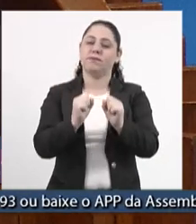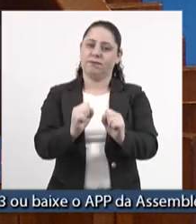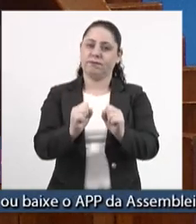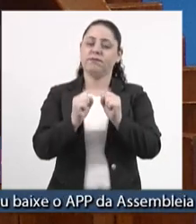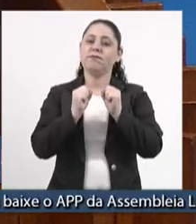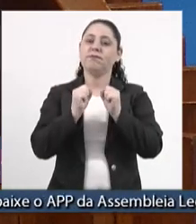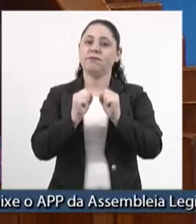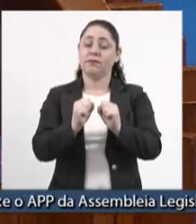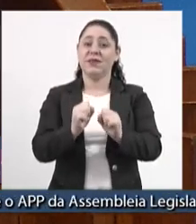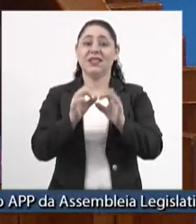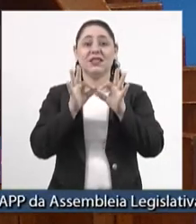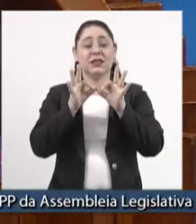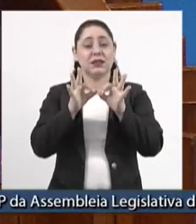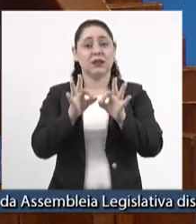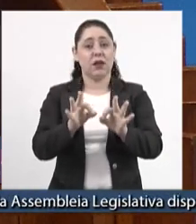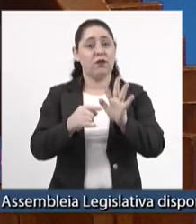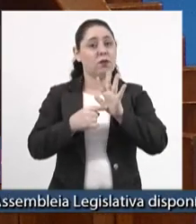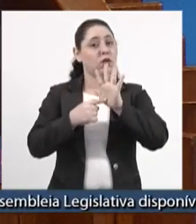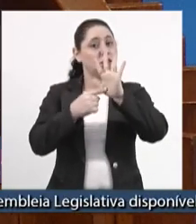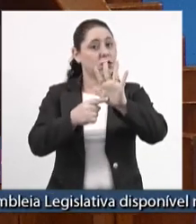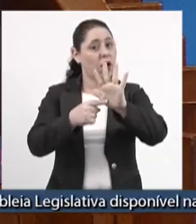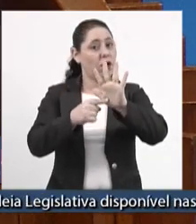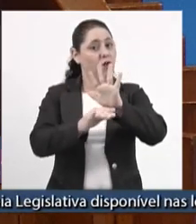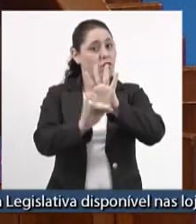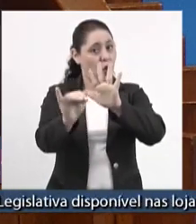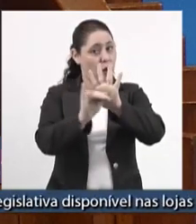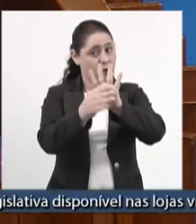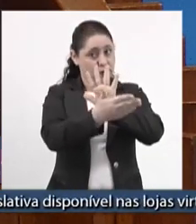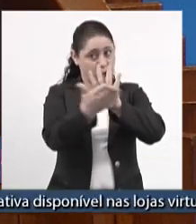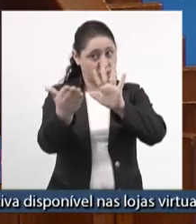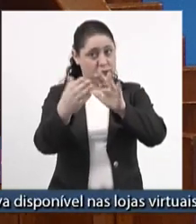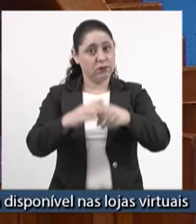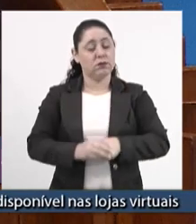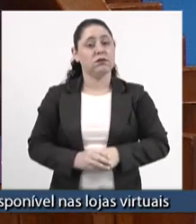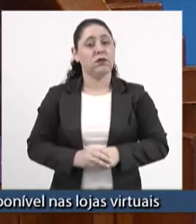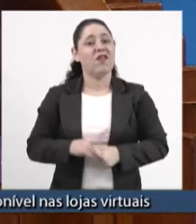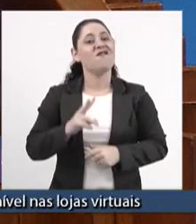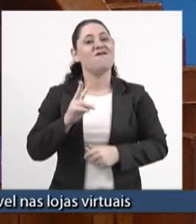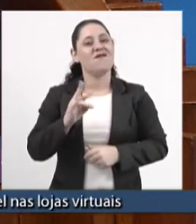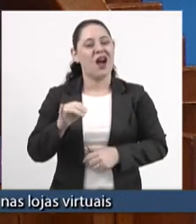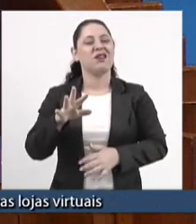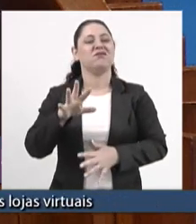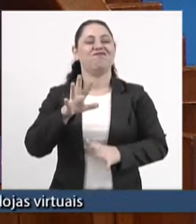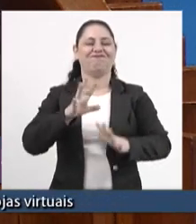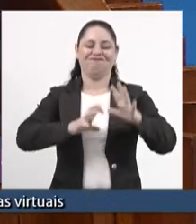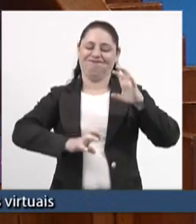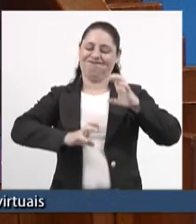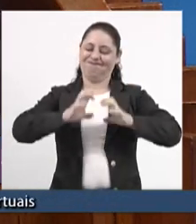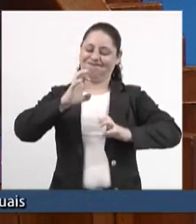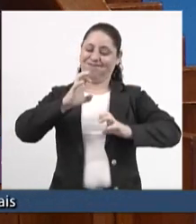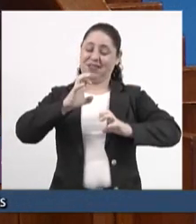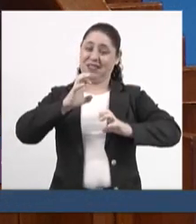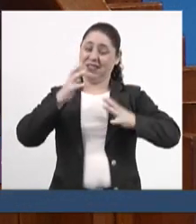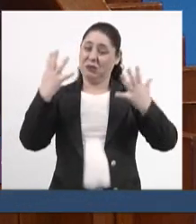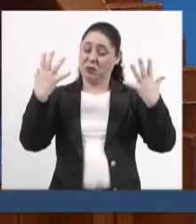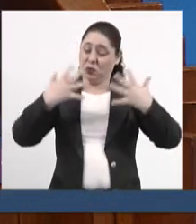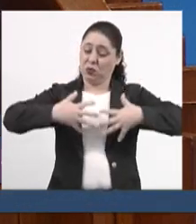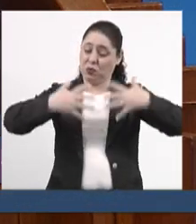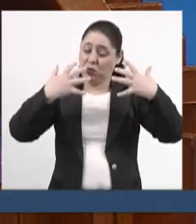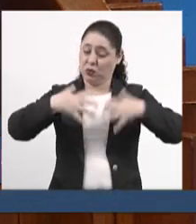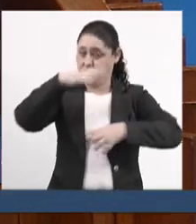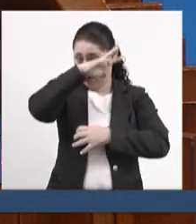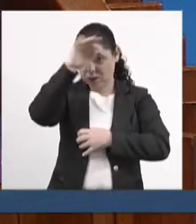e com certeza, vou mostrar dados para os senhores, vai atrapalhar muito o Mato Grosso do Sul.